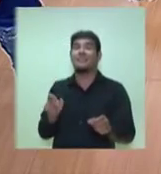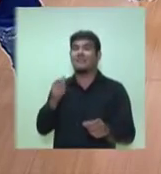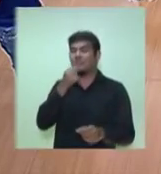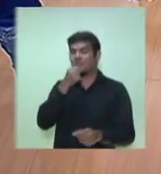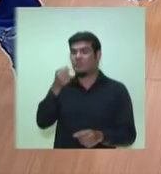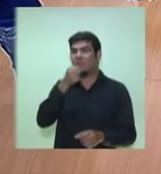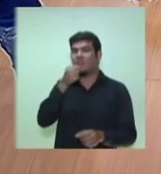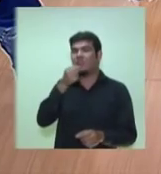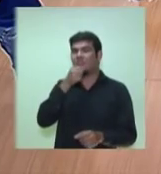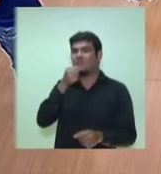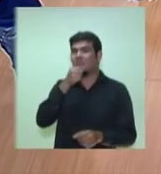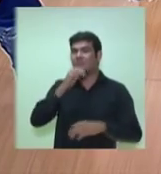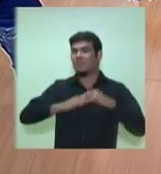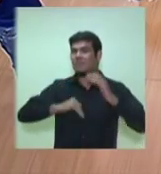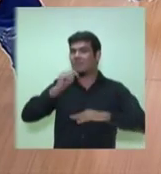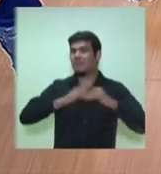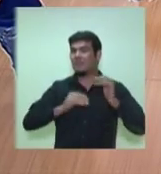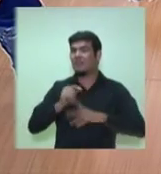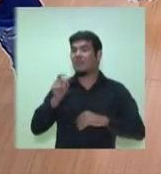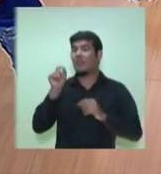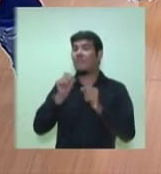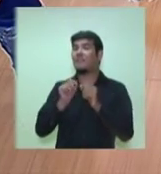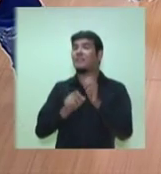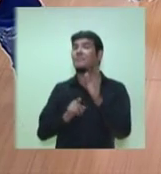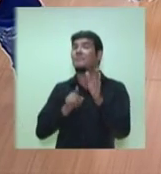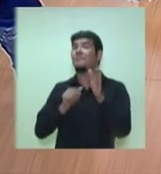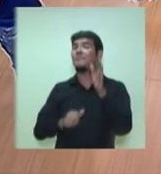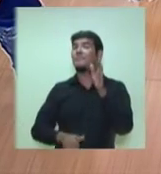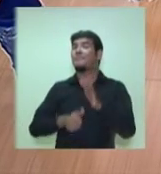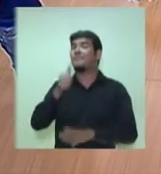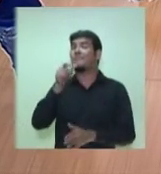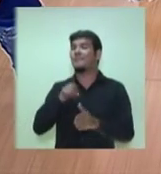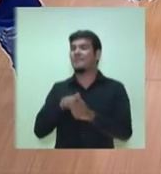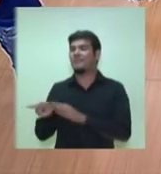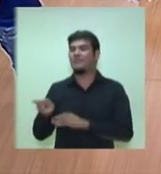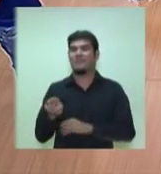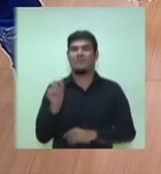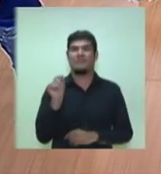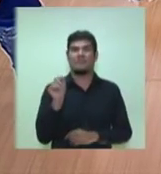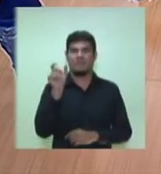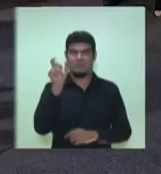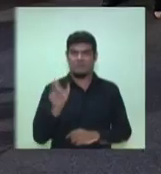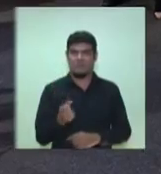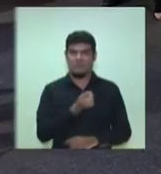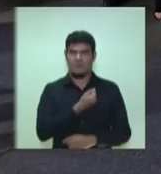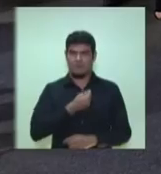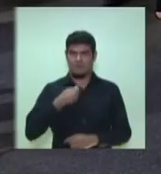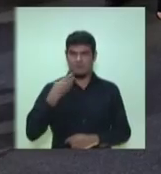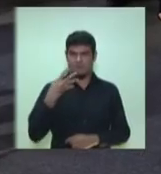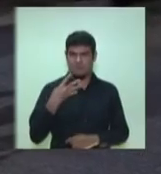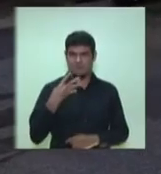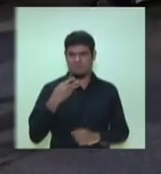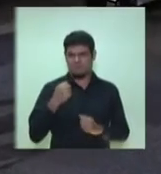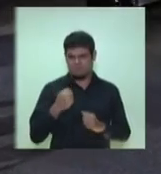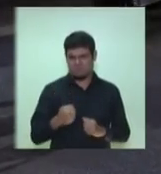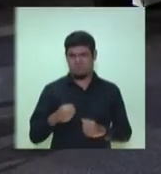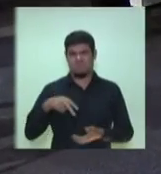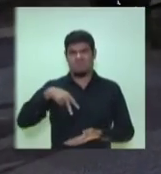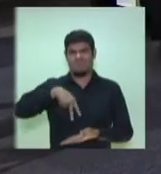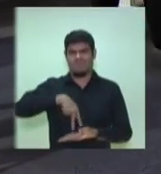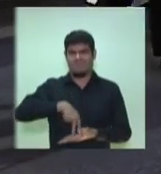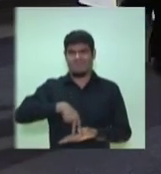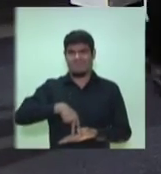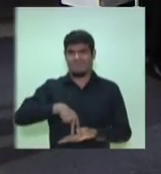que vai fazer a primeira pergunta. É o jornalista de número 4. O senhor pode se levantar,